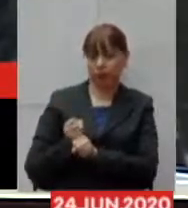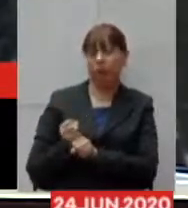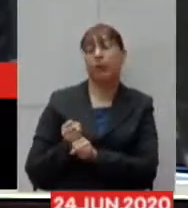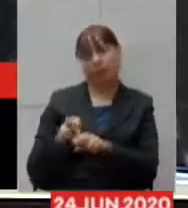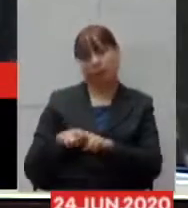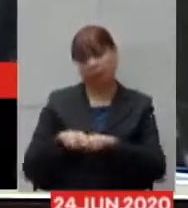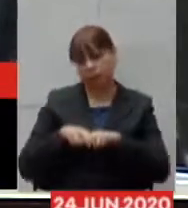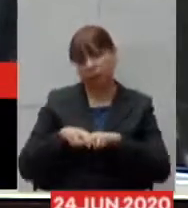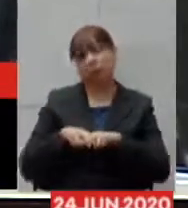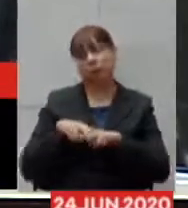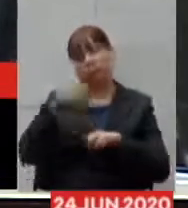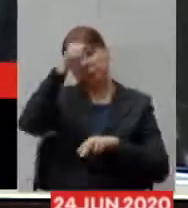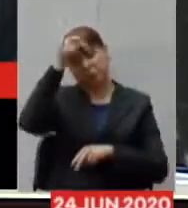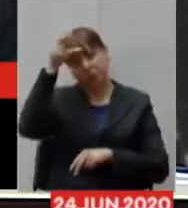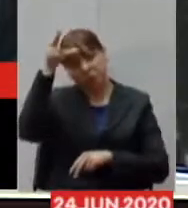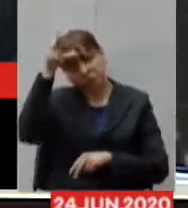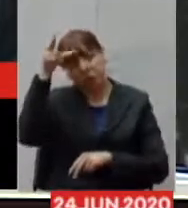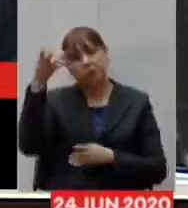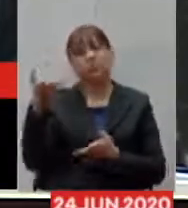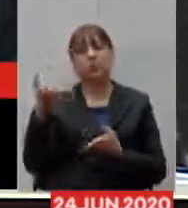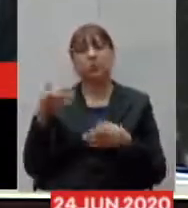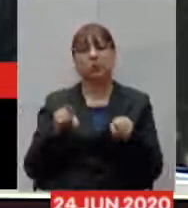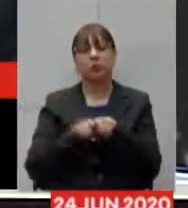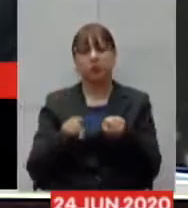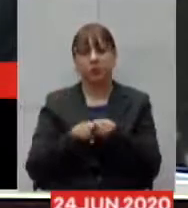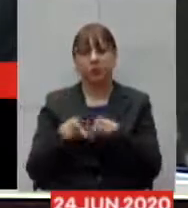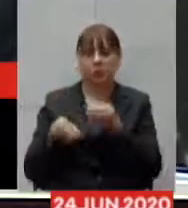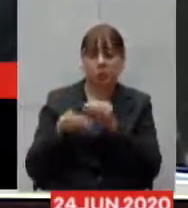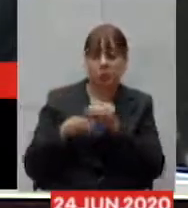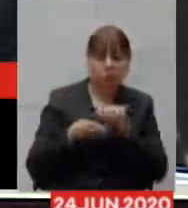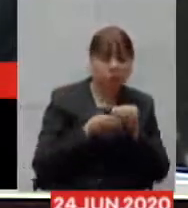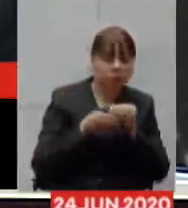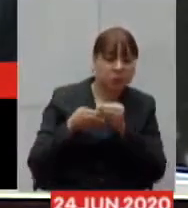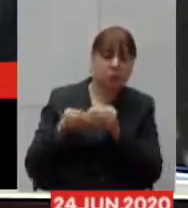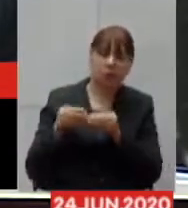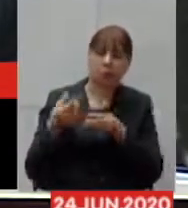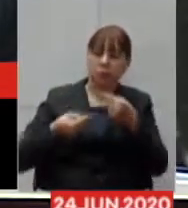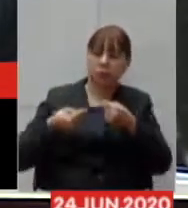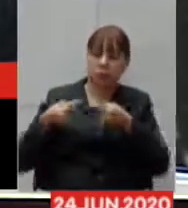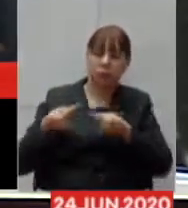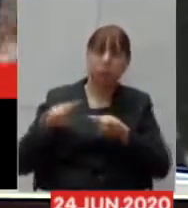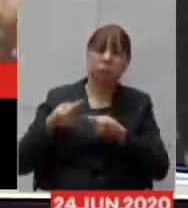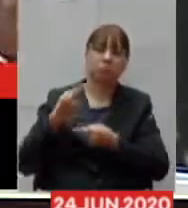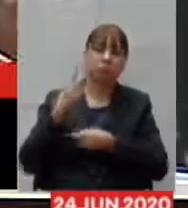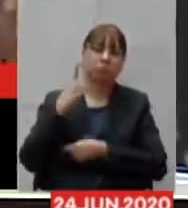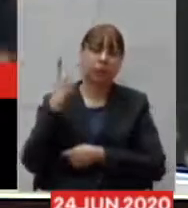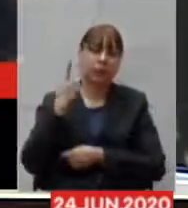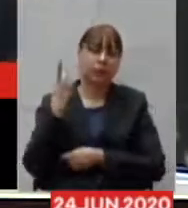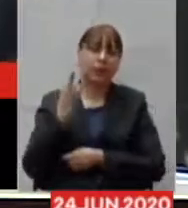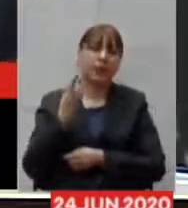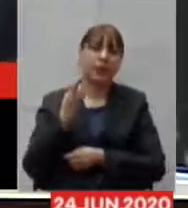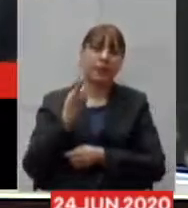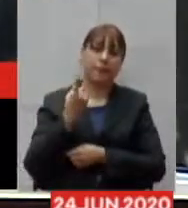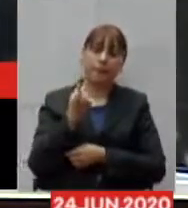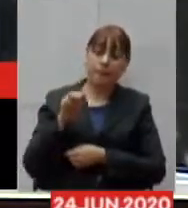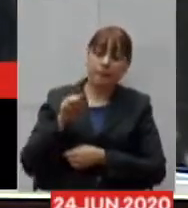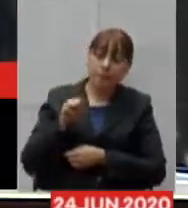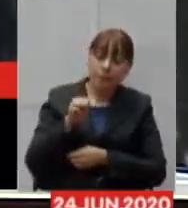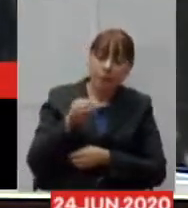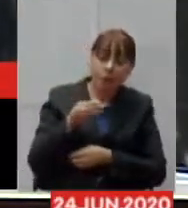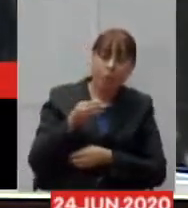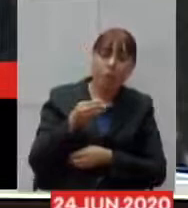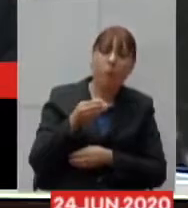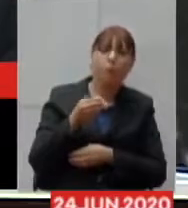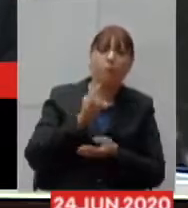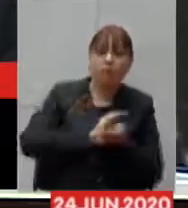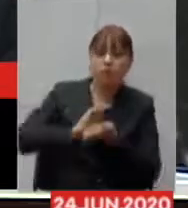do prefeito Humberto Souto através das emendas o deputado Gil Pereira destinou um milhão das suas emendas para colocar